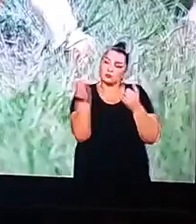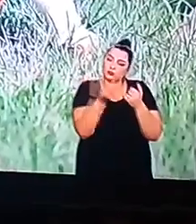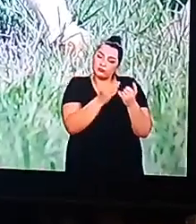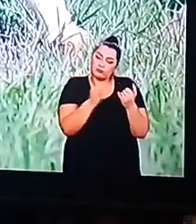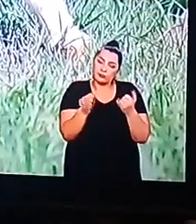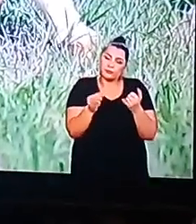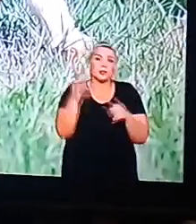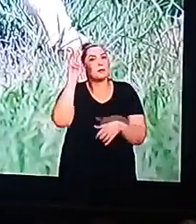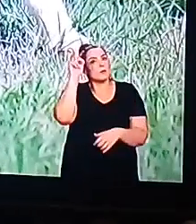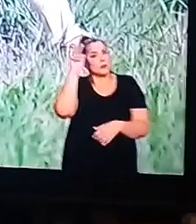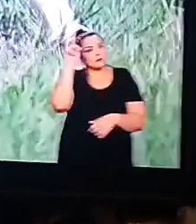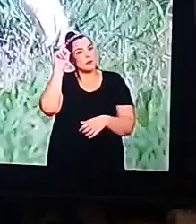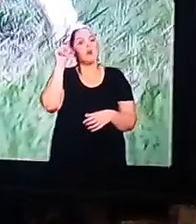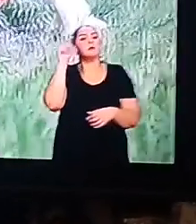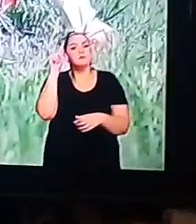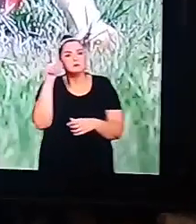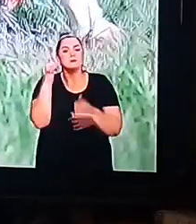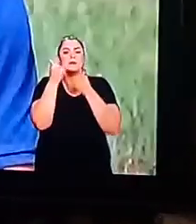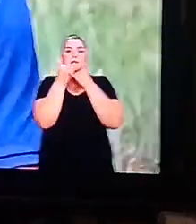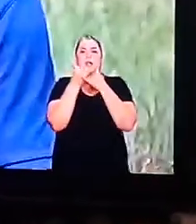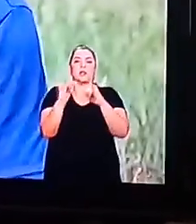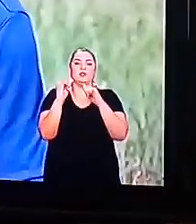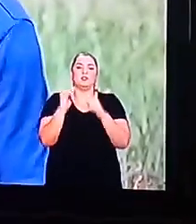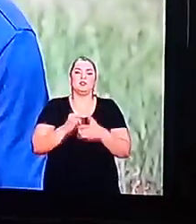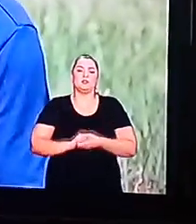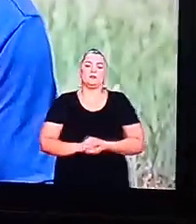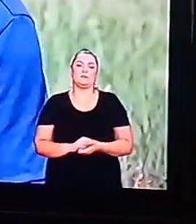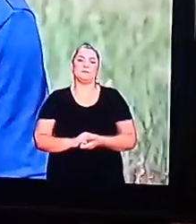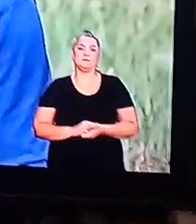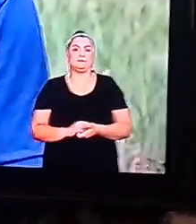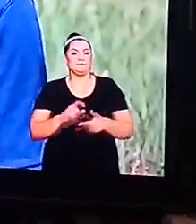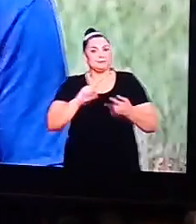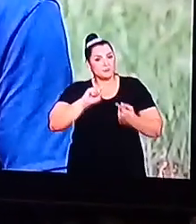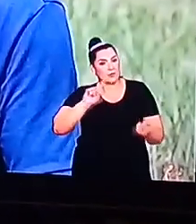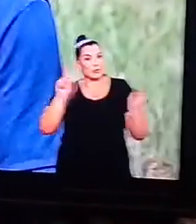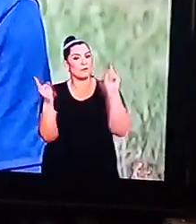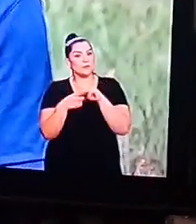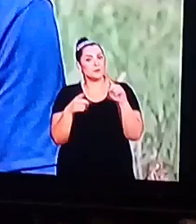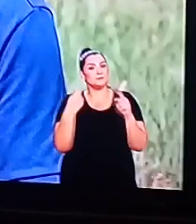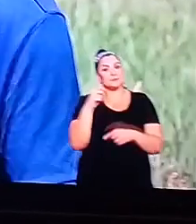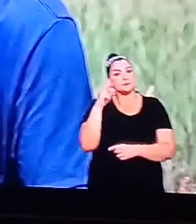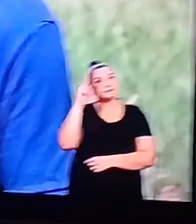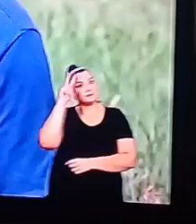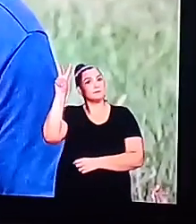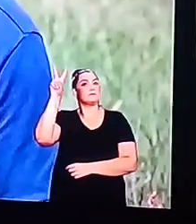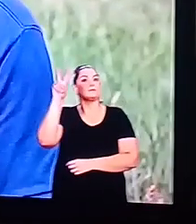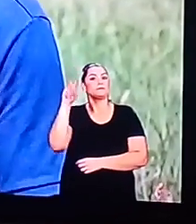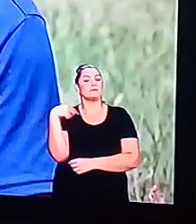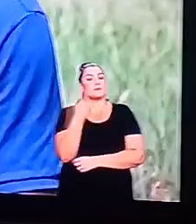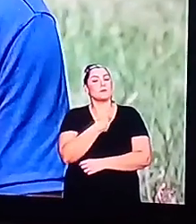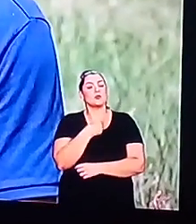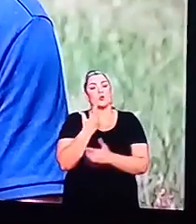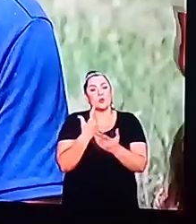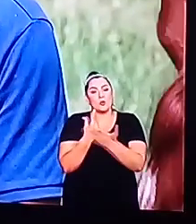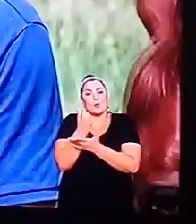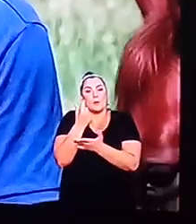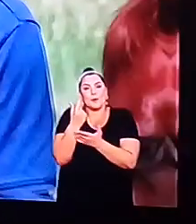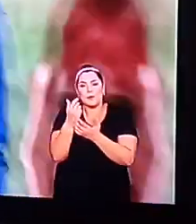com psicultura Você vê o Agro E aí o Agro vai milhões e milhões de estudos